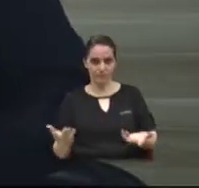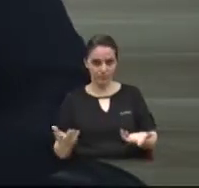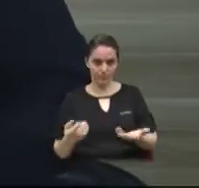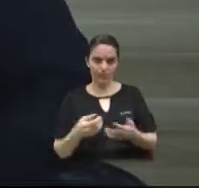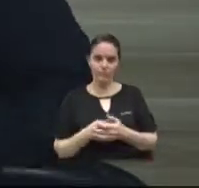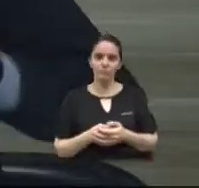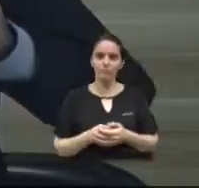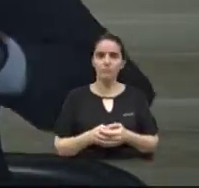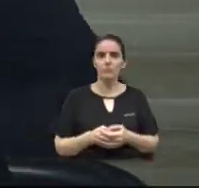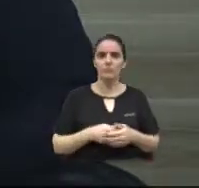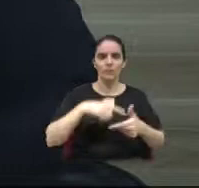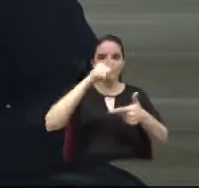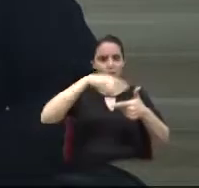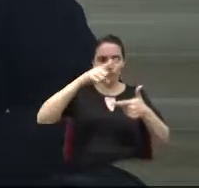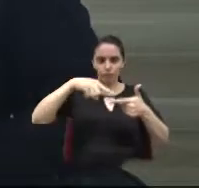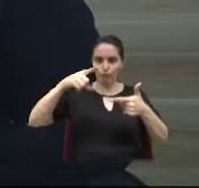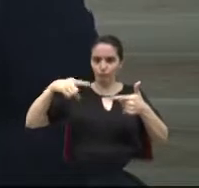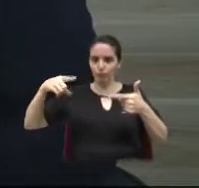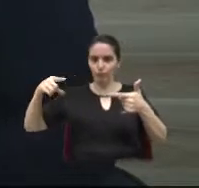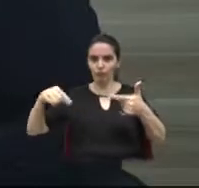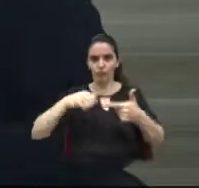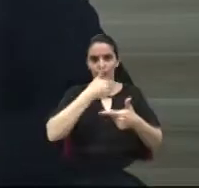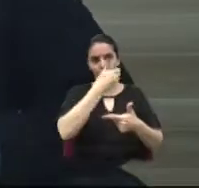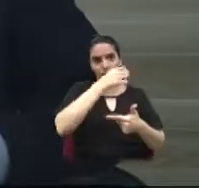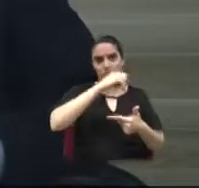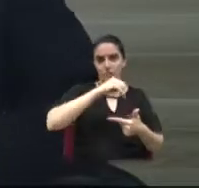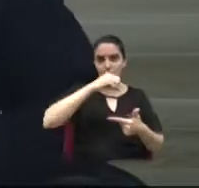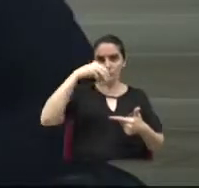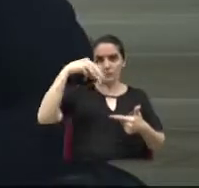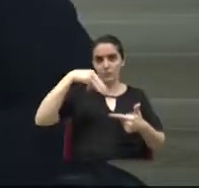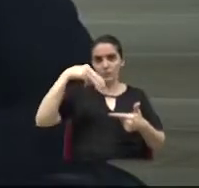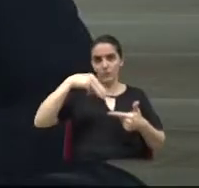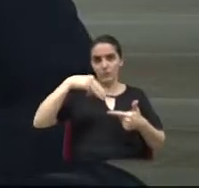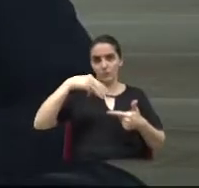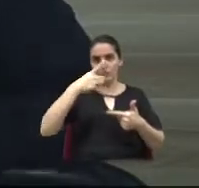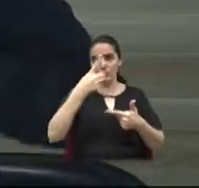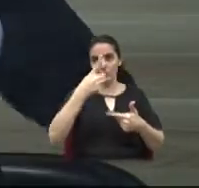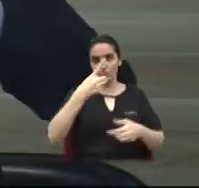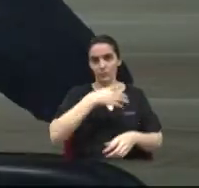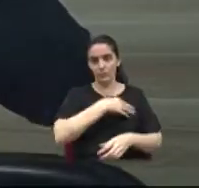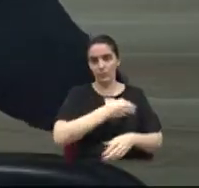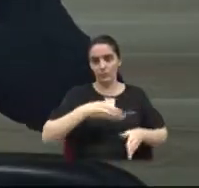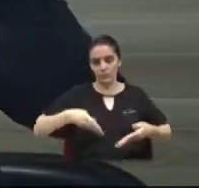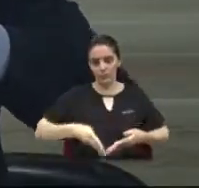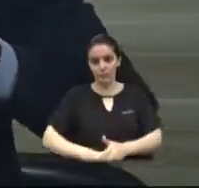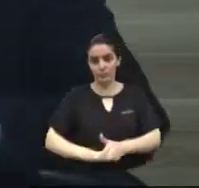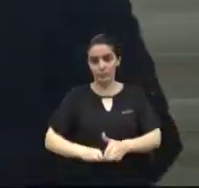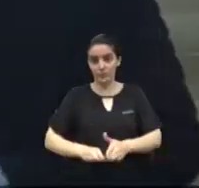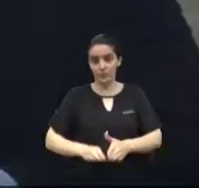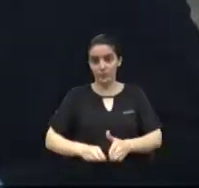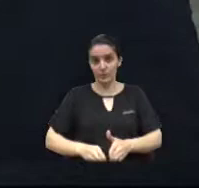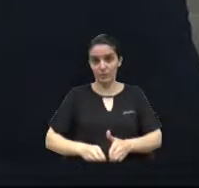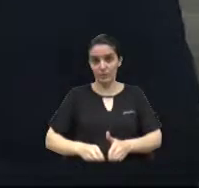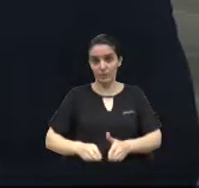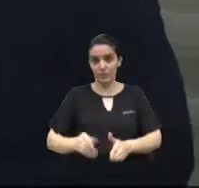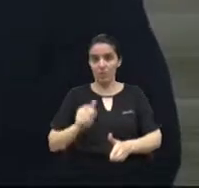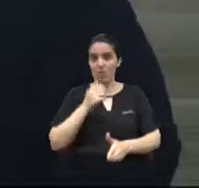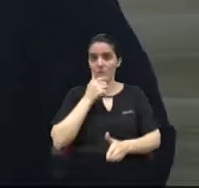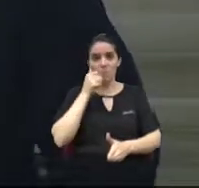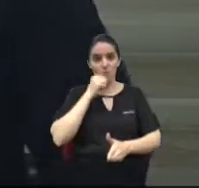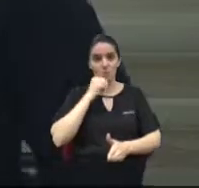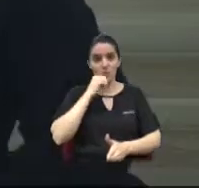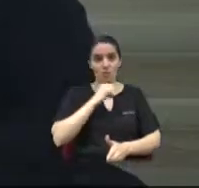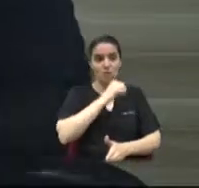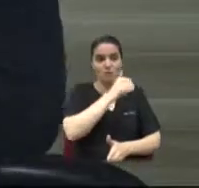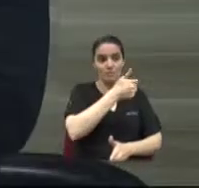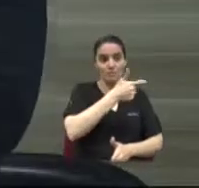estatística de, a cada 19 minutos, nascendo uma criança, de uma mãe entre 12 e 13 anos de idade. Então,